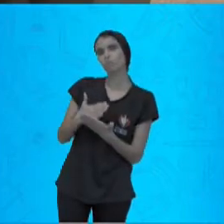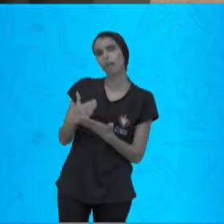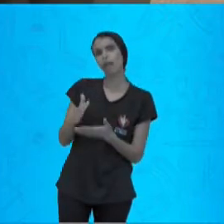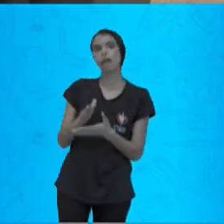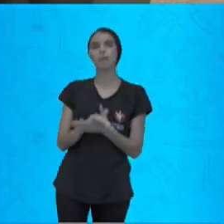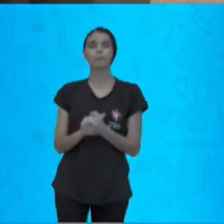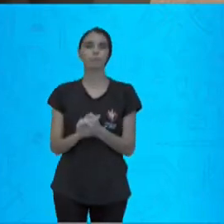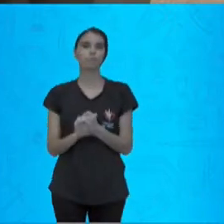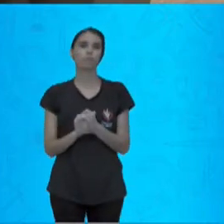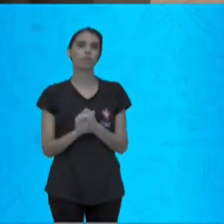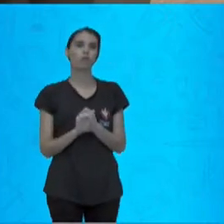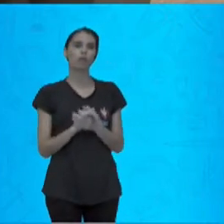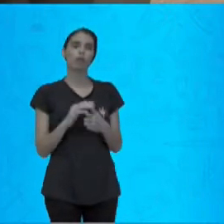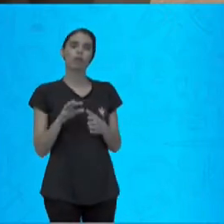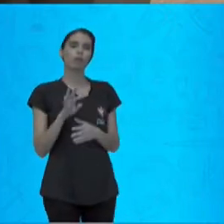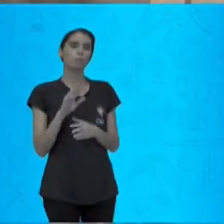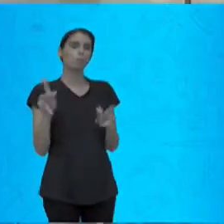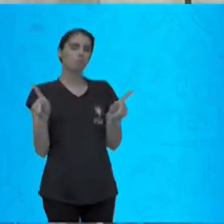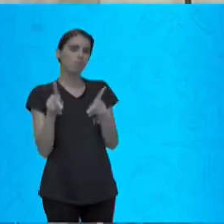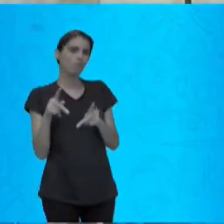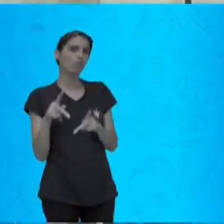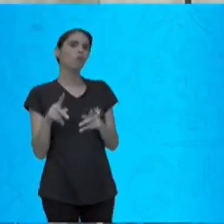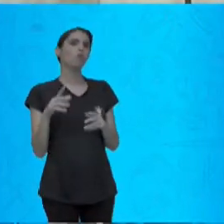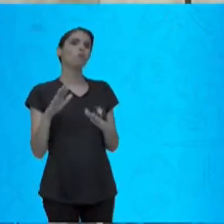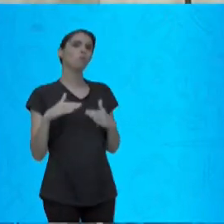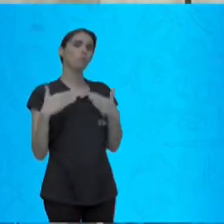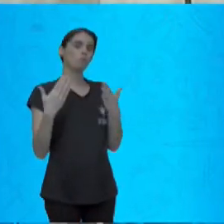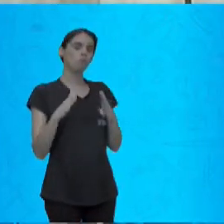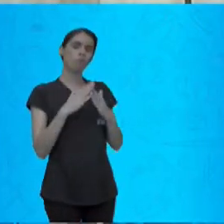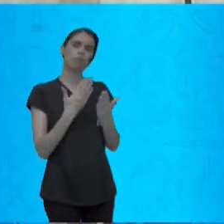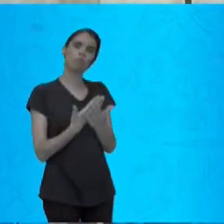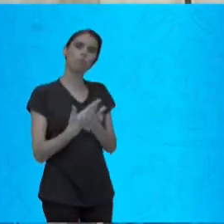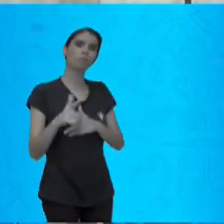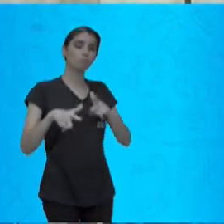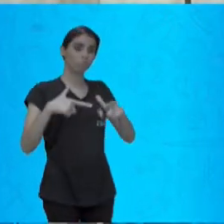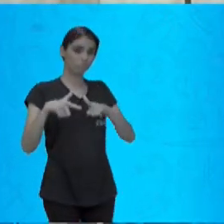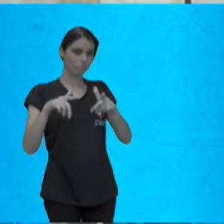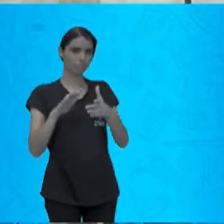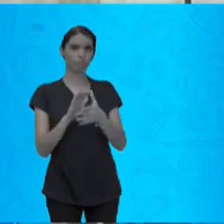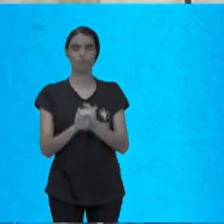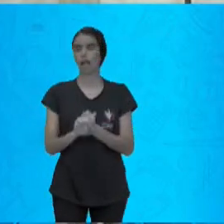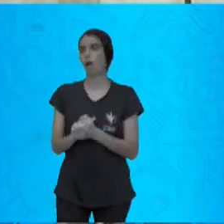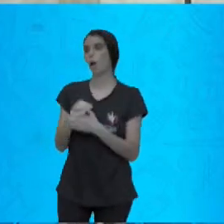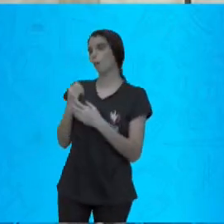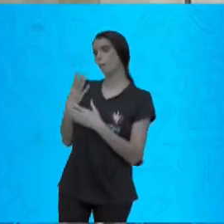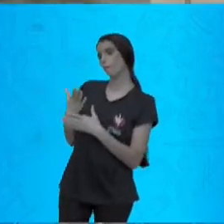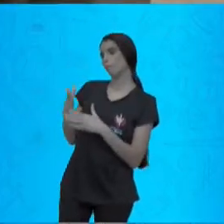qual escola que você pertence. Atualmente eu estou na Escola Municipal Chico Mendes.